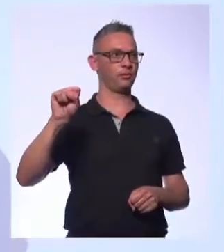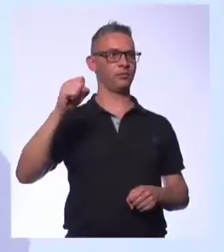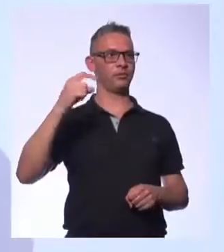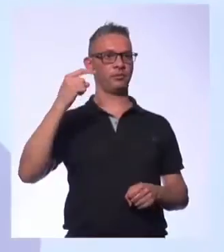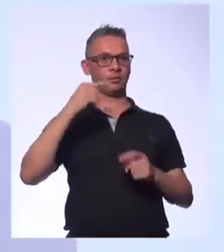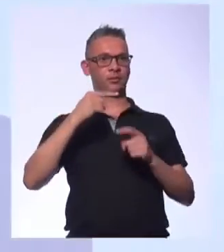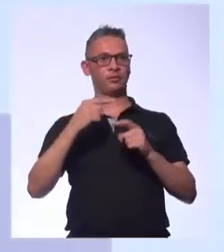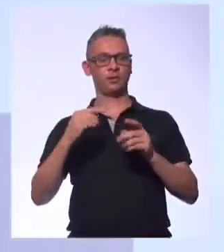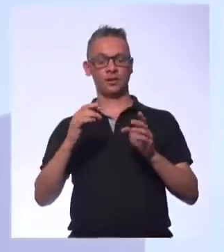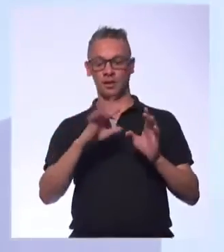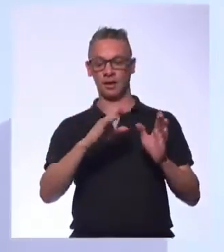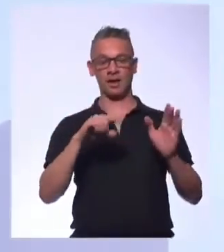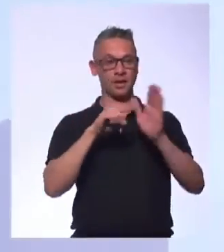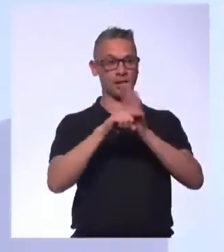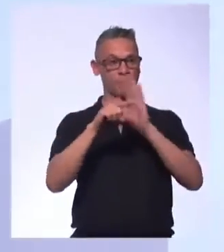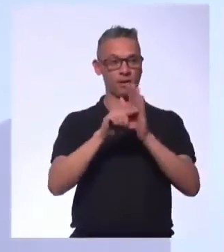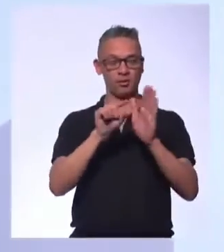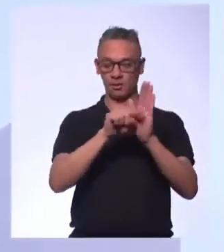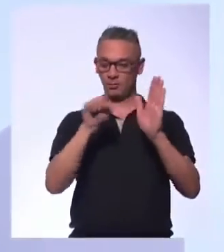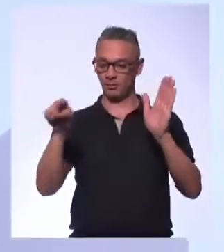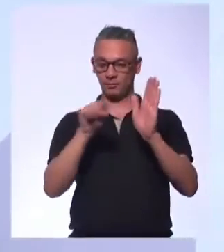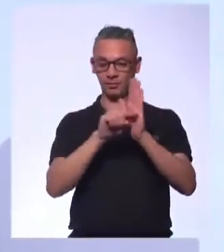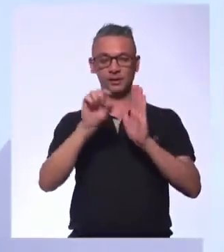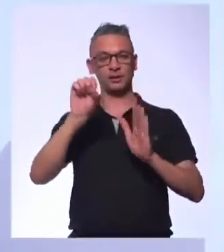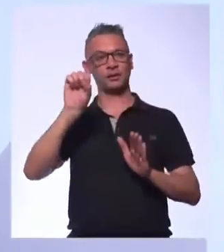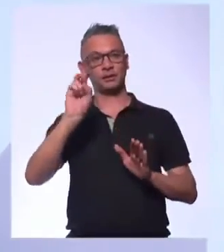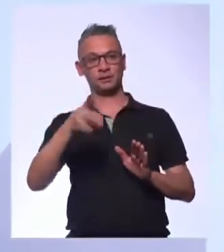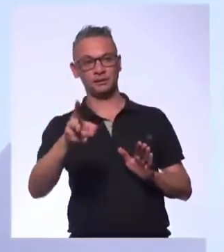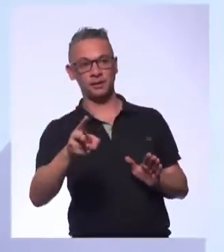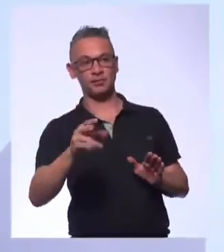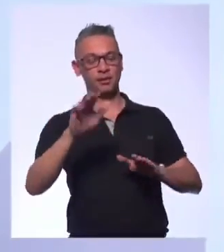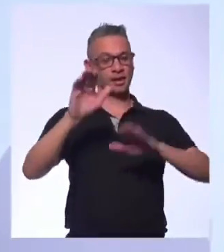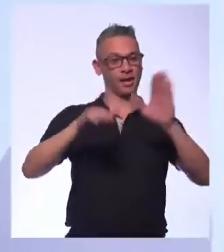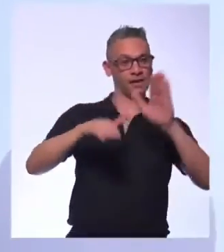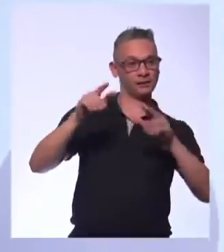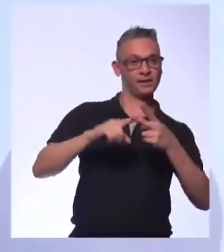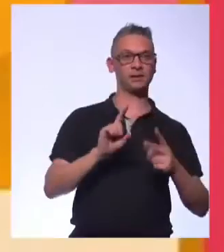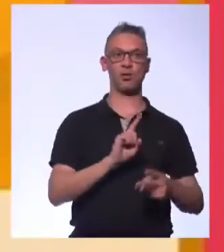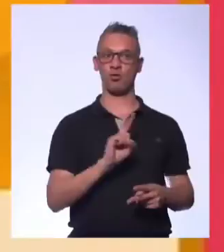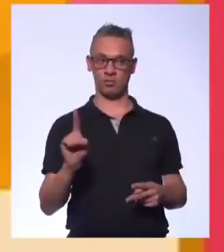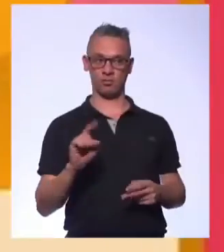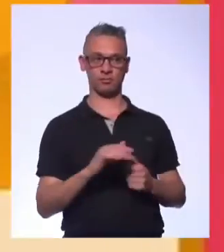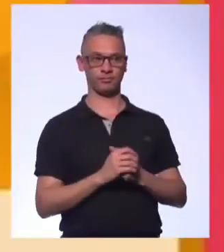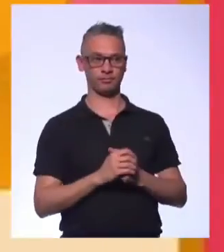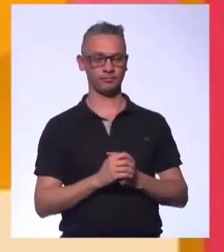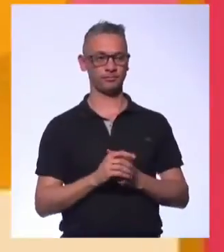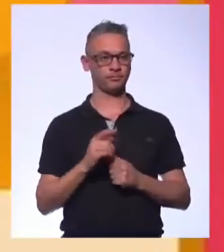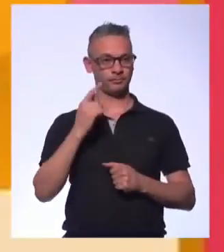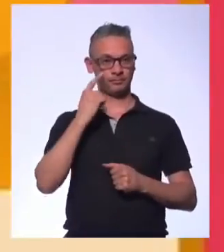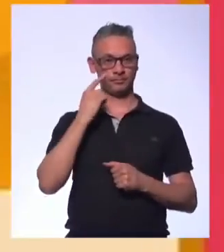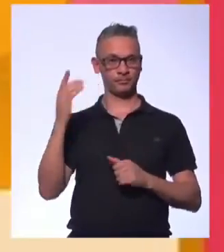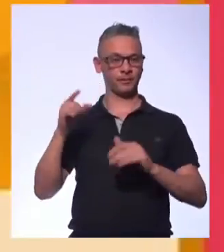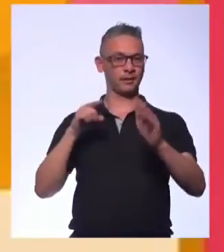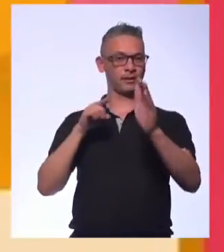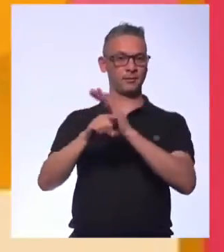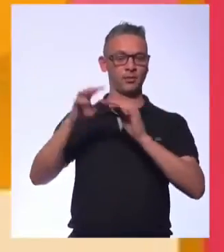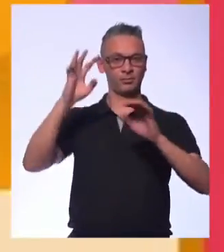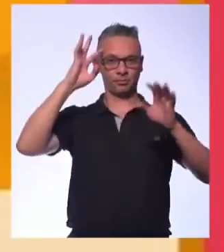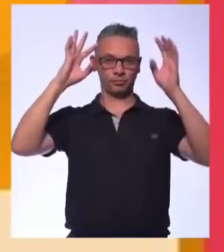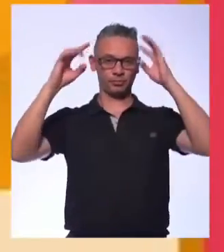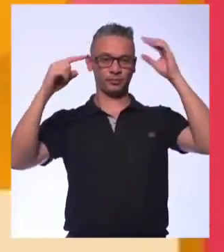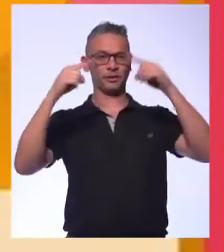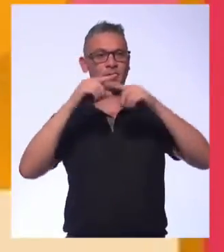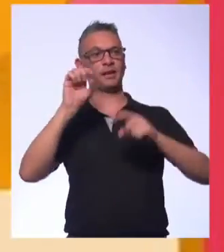ao lado de cada pergunta, ou você vai colocar sempre, às vezes, ou não. O Mauro vai fazendo as perguntas, aí você vai colocar